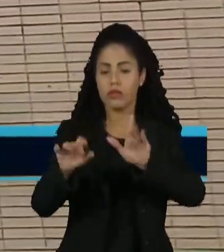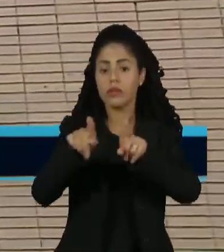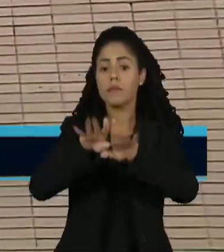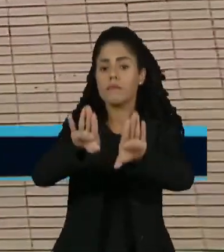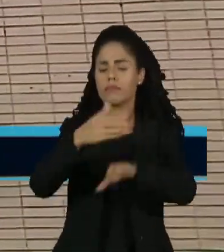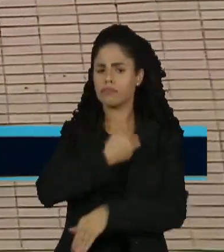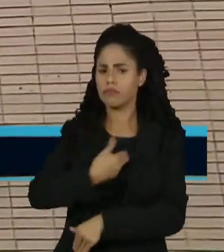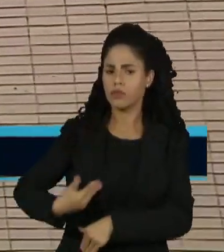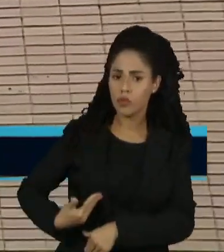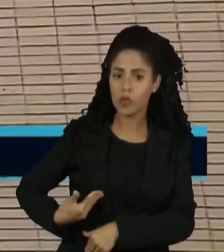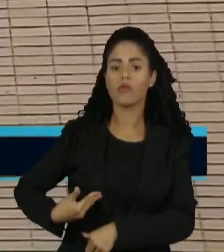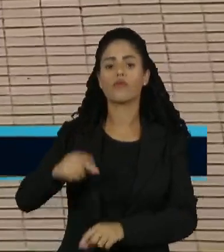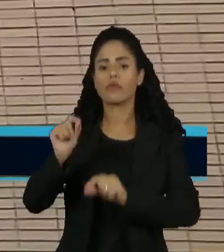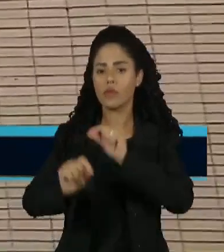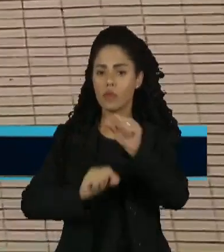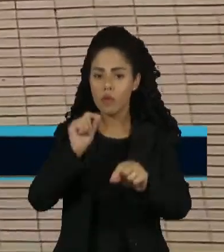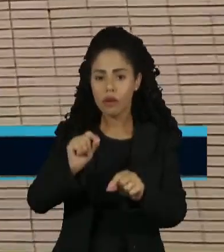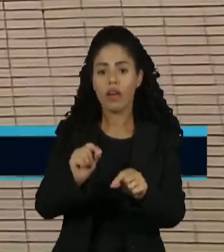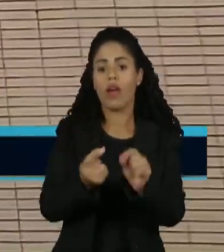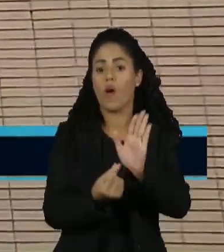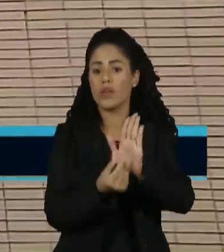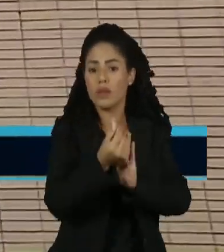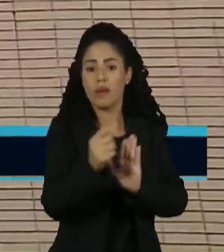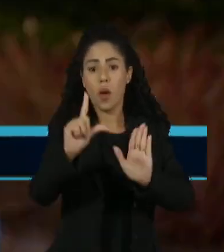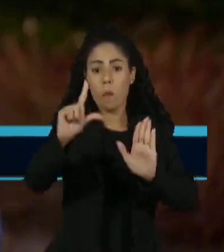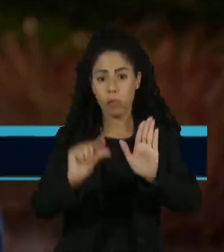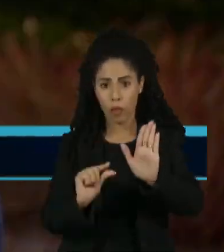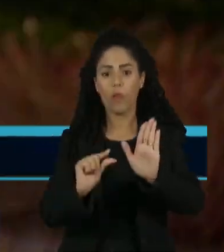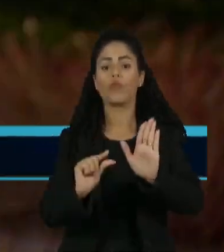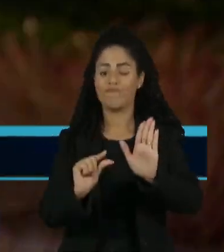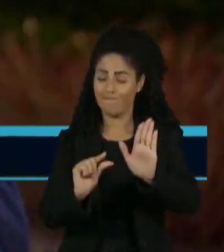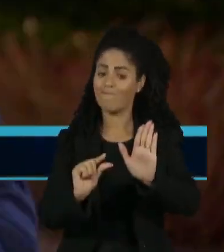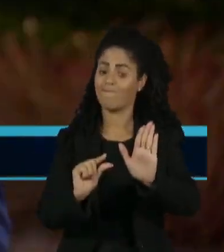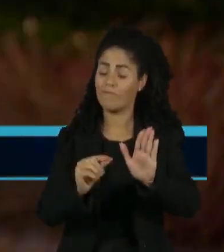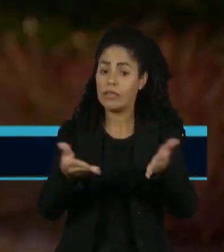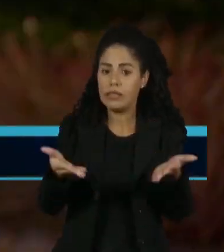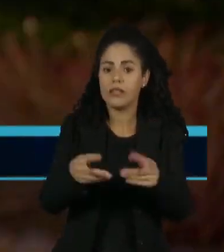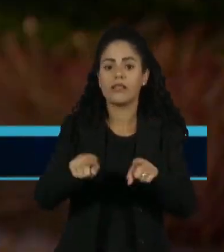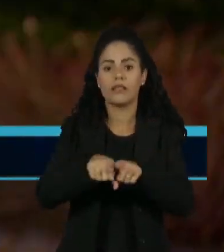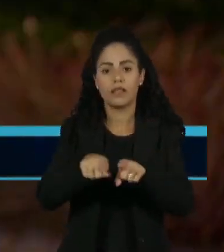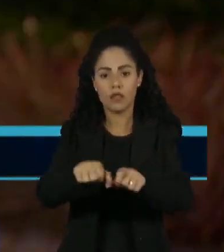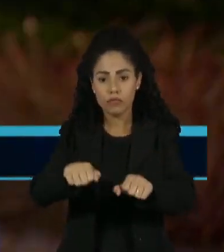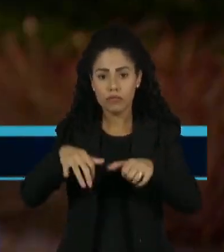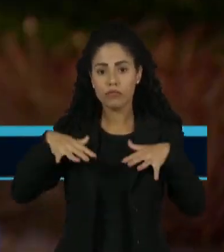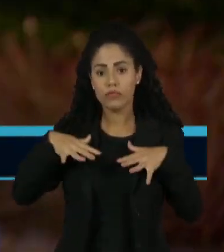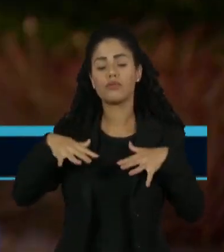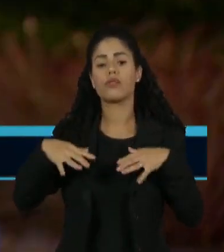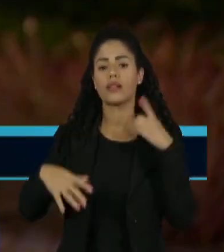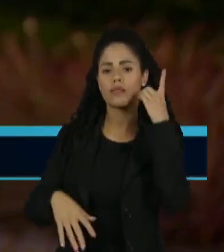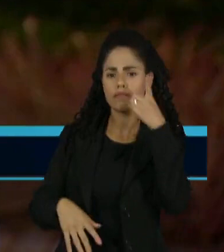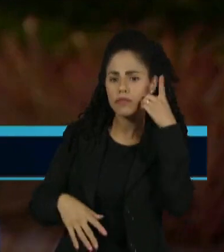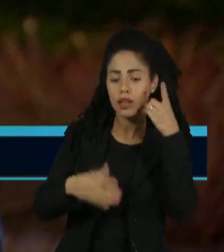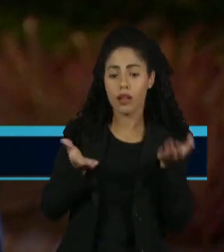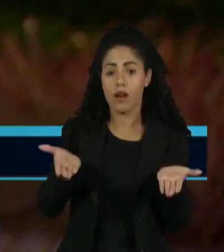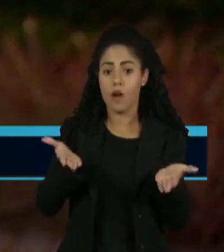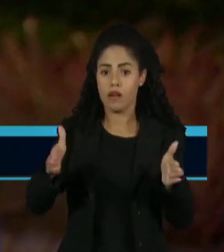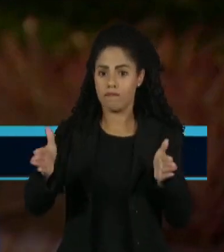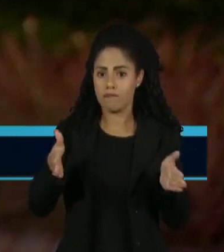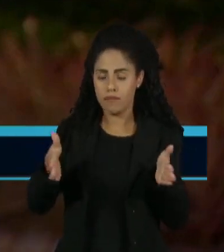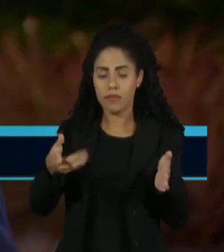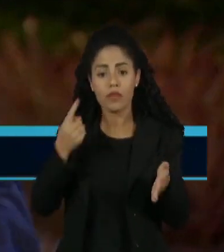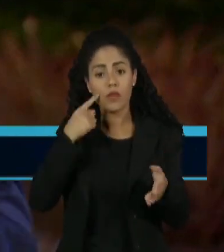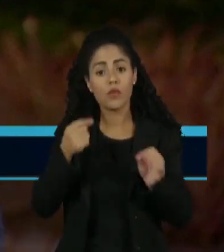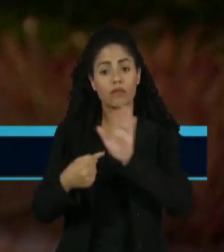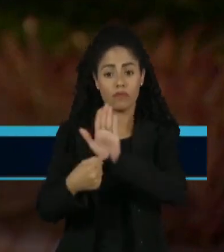O governo vai ter menos dinheiro no orçamento para gastar. O Congresso terá uma semana importante na esfera econômica. O